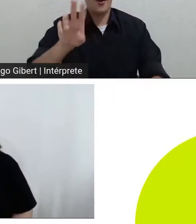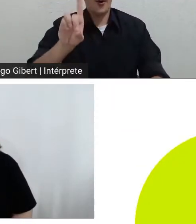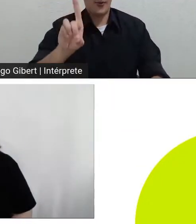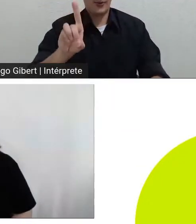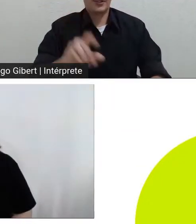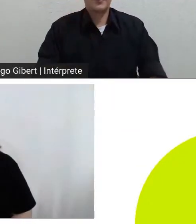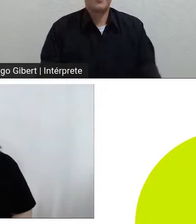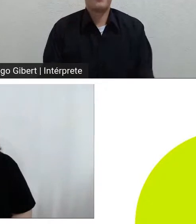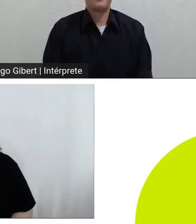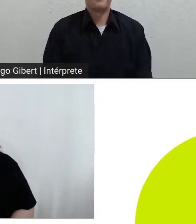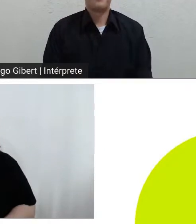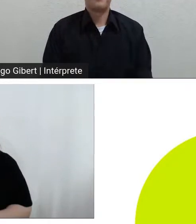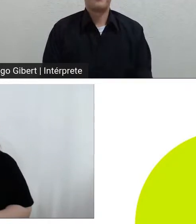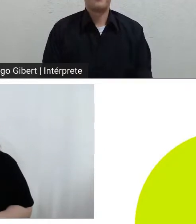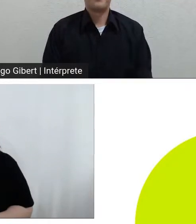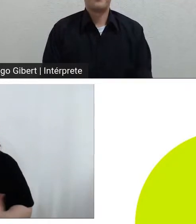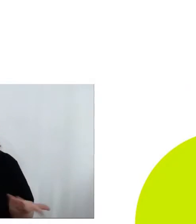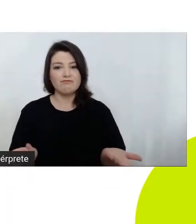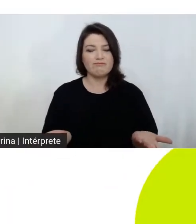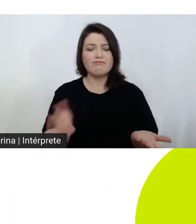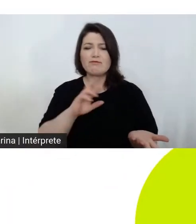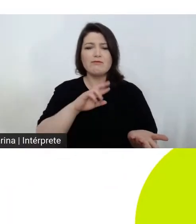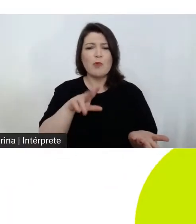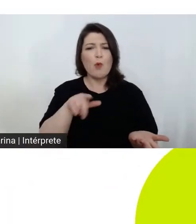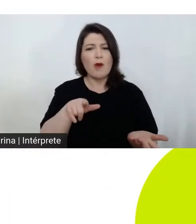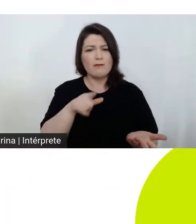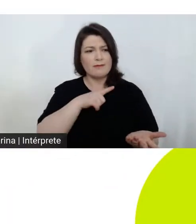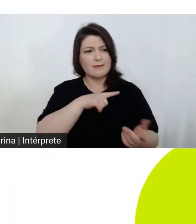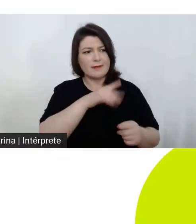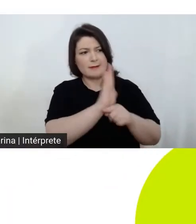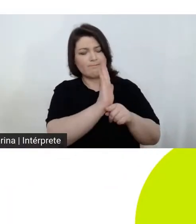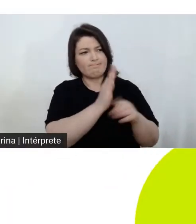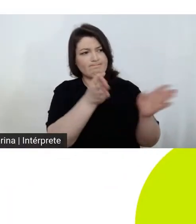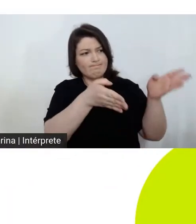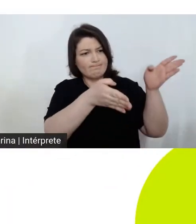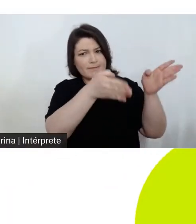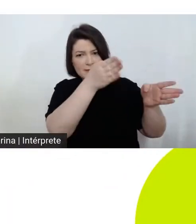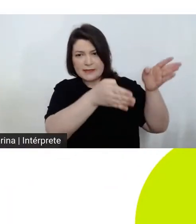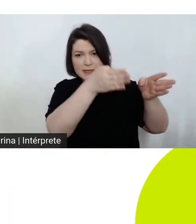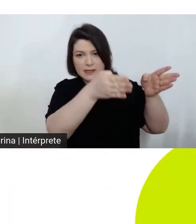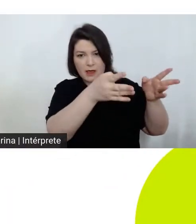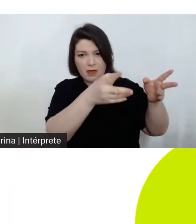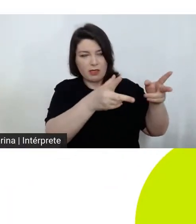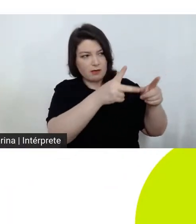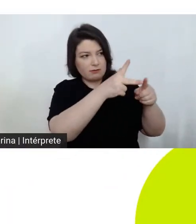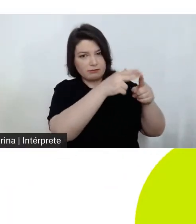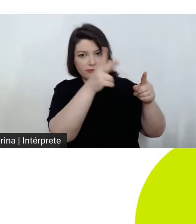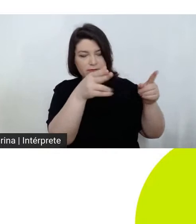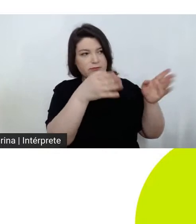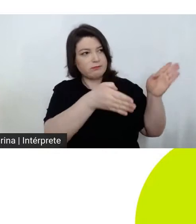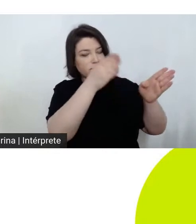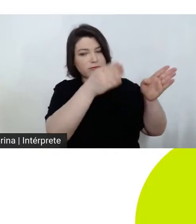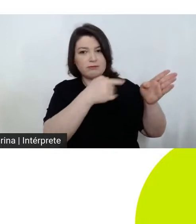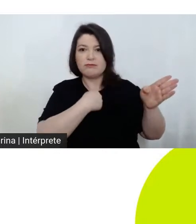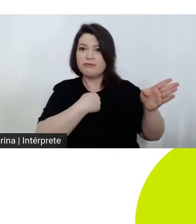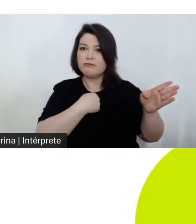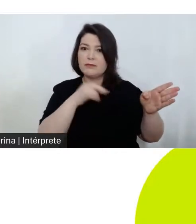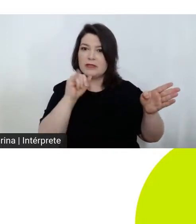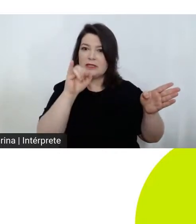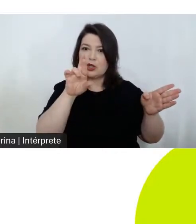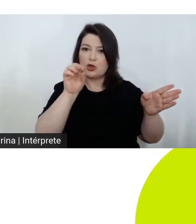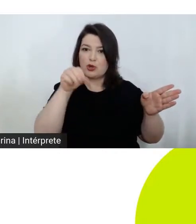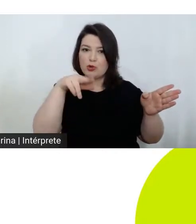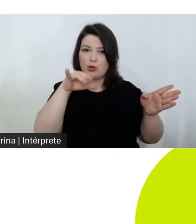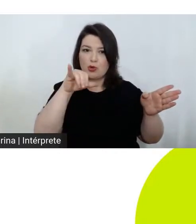aliás não é por acaso que numa das cenas mais irónicas a que eu vou já fazer referência e que é a sequência da